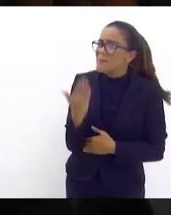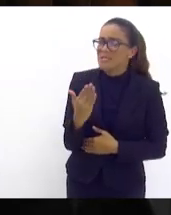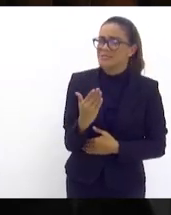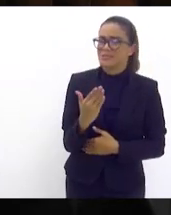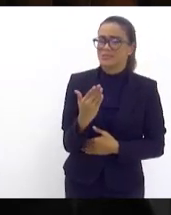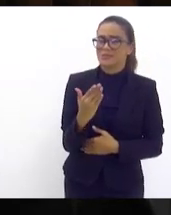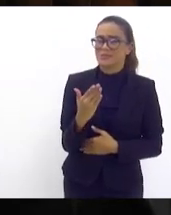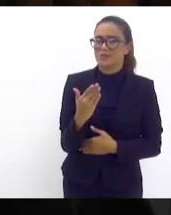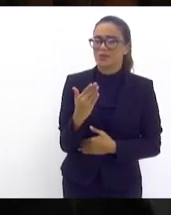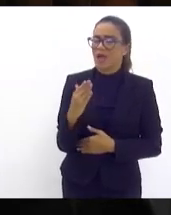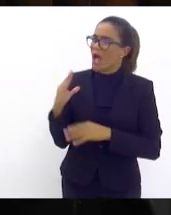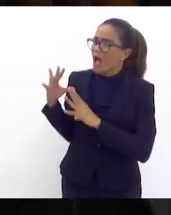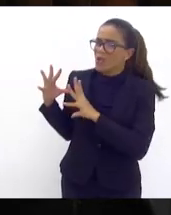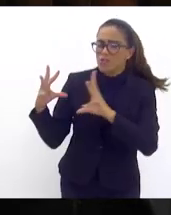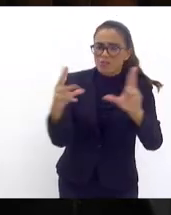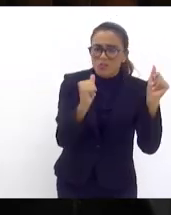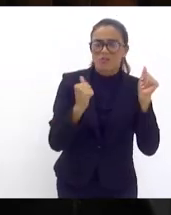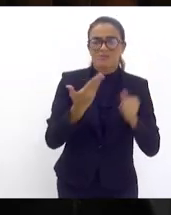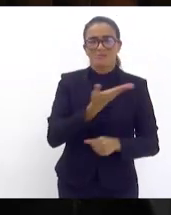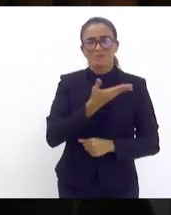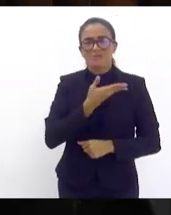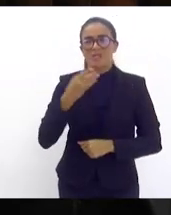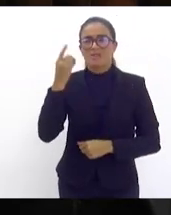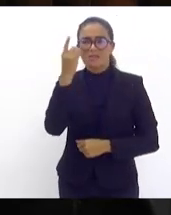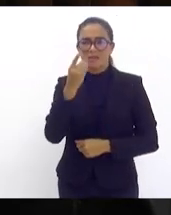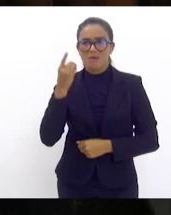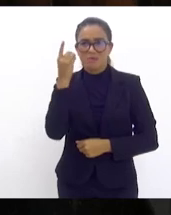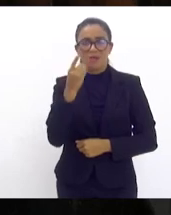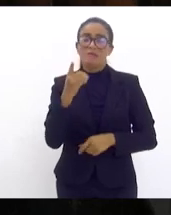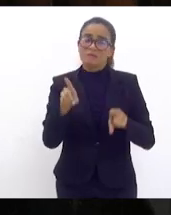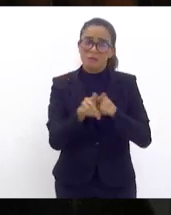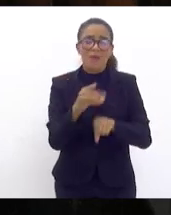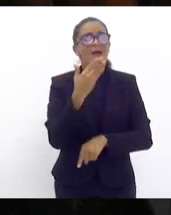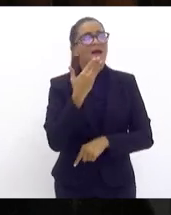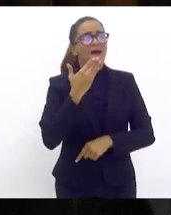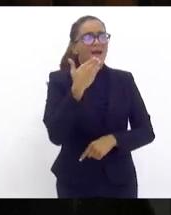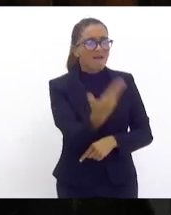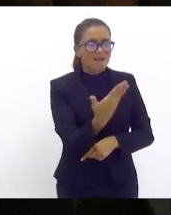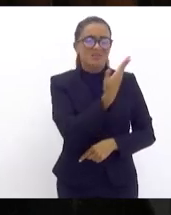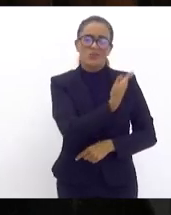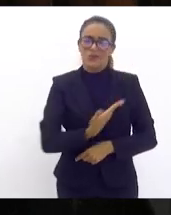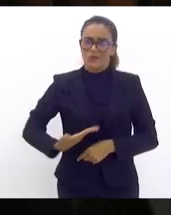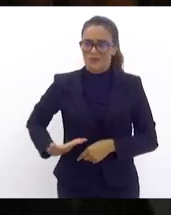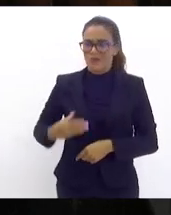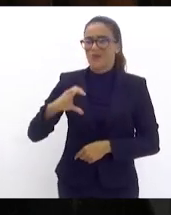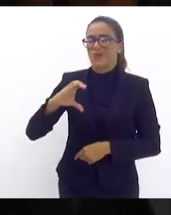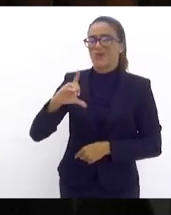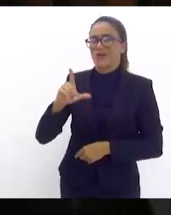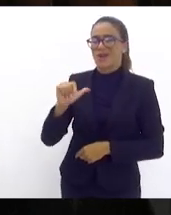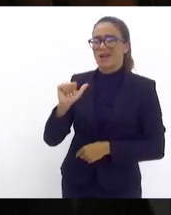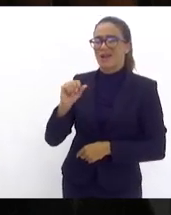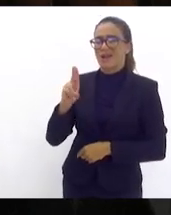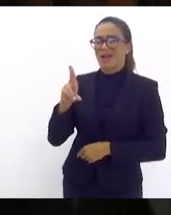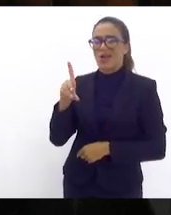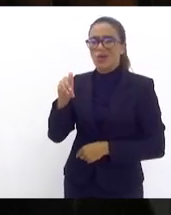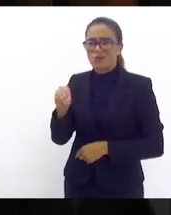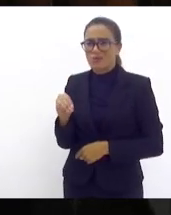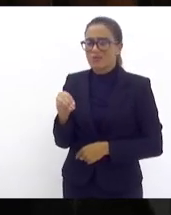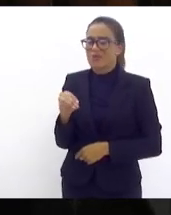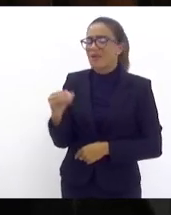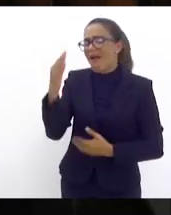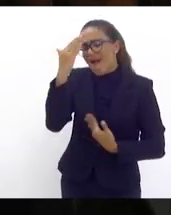aos nossos amigos deputados já agradecendo ao governador Cláudio Castro já agradecendo aos deputados e agradecendo a